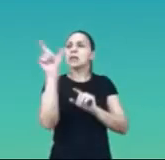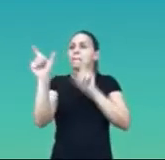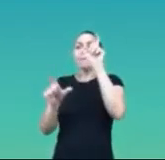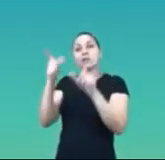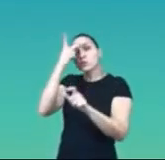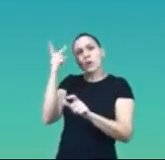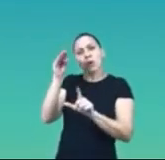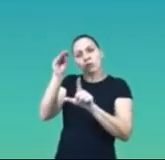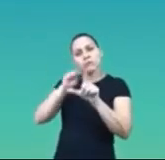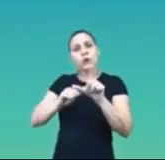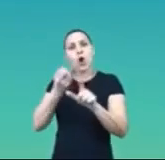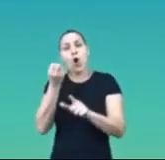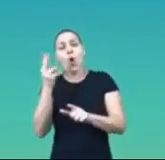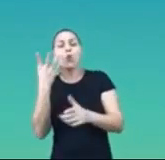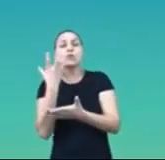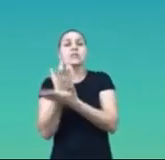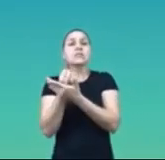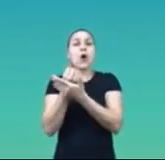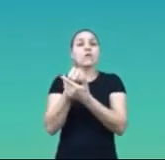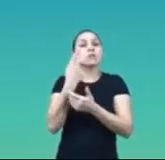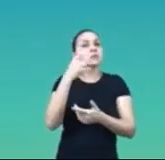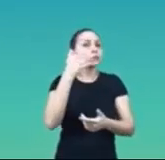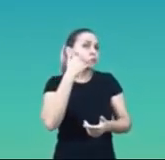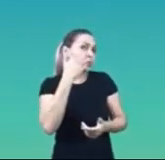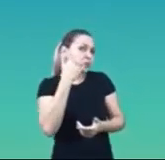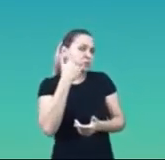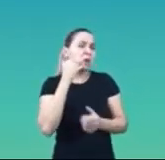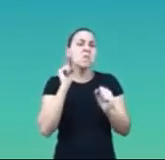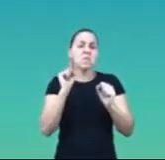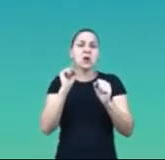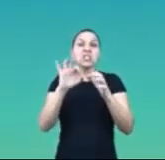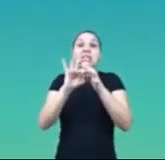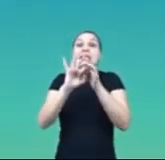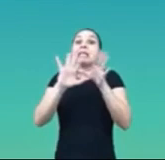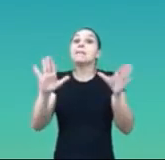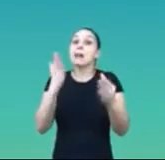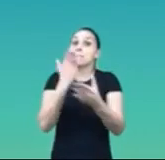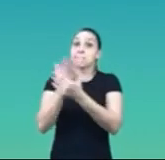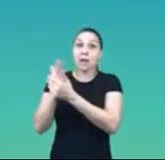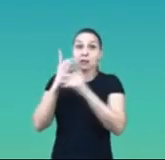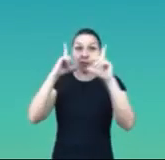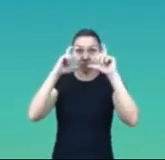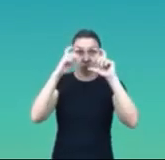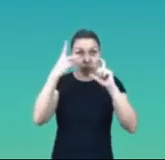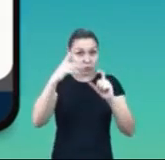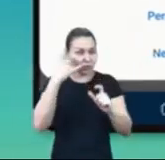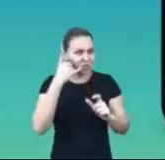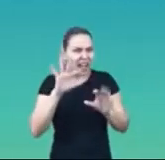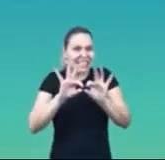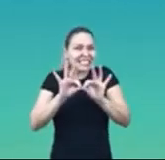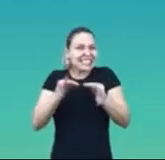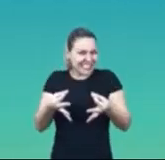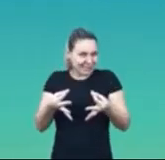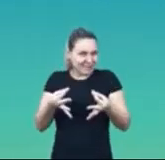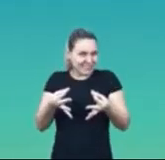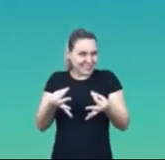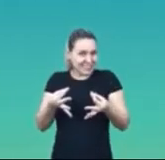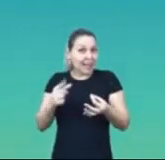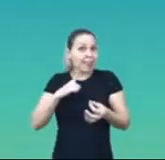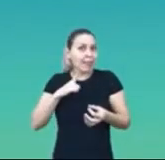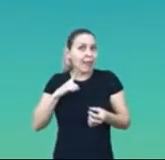quer mandar. Ou salve o comprovante no seu celular. Basta permitir que o aplicativo acesse as fotos. Simples assim.